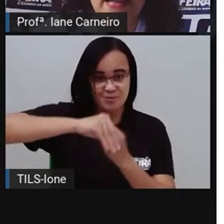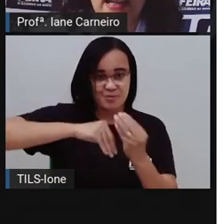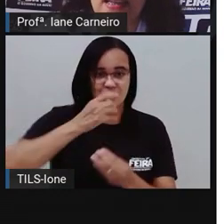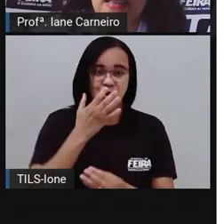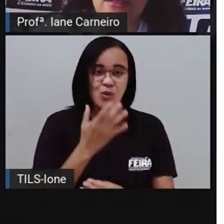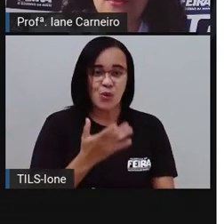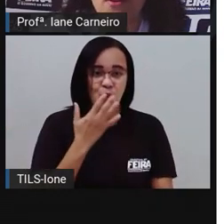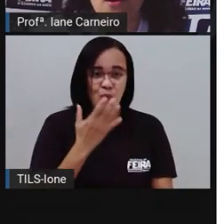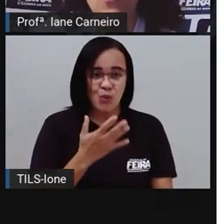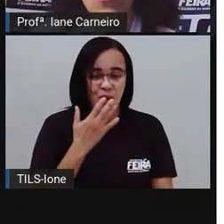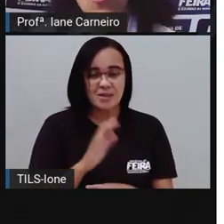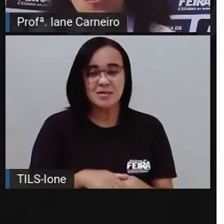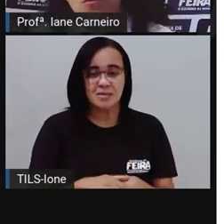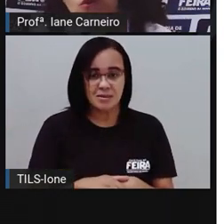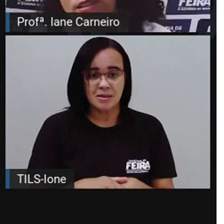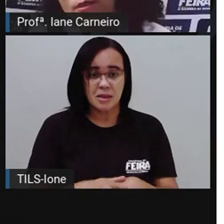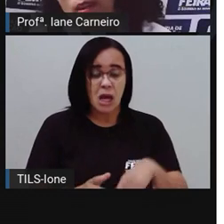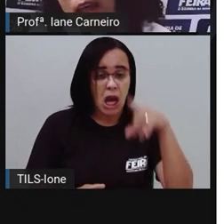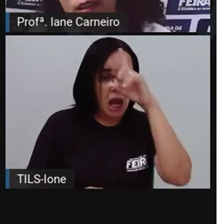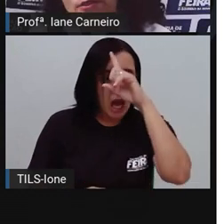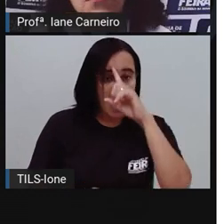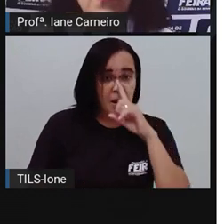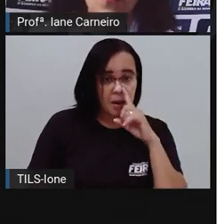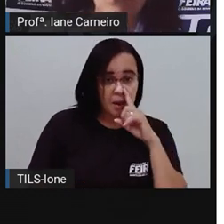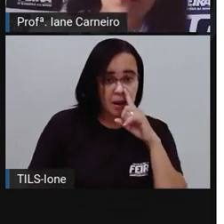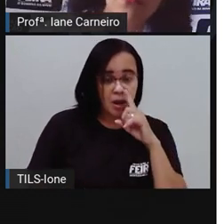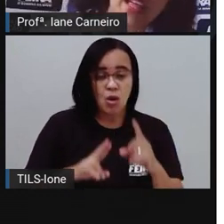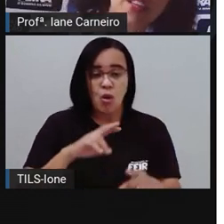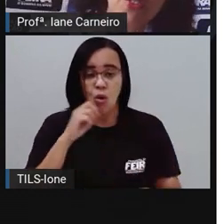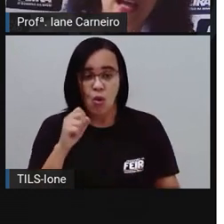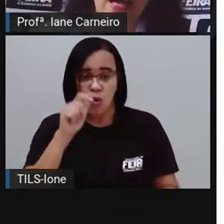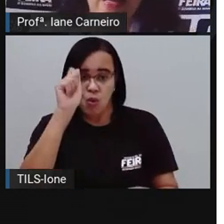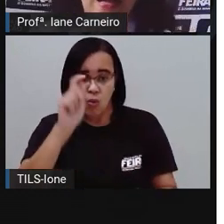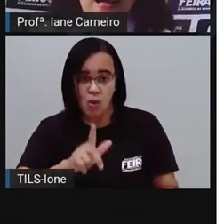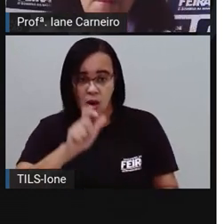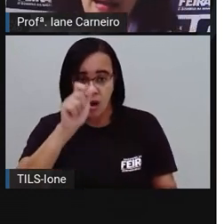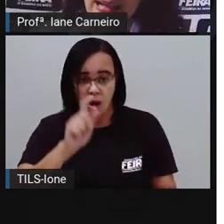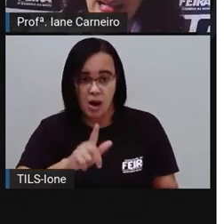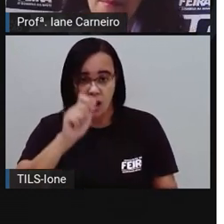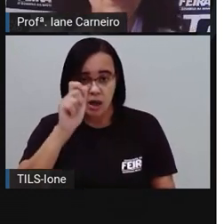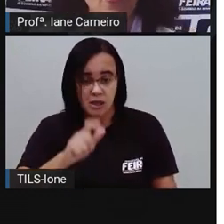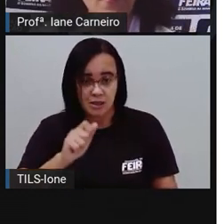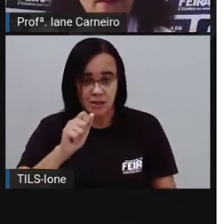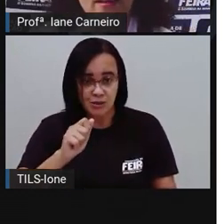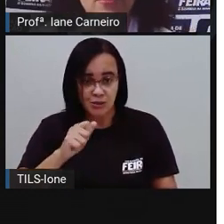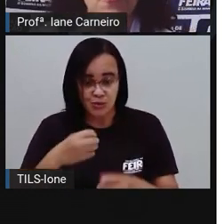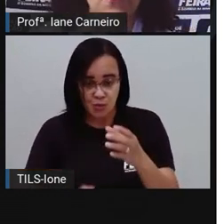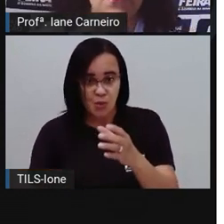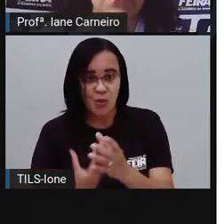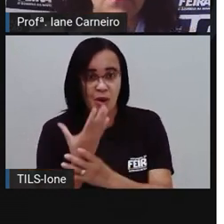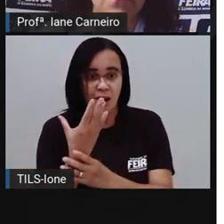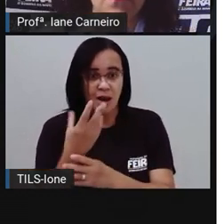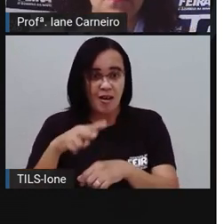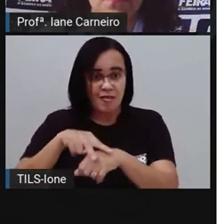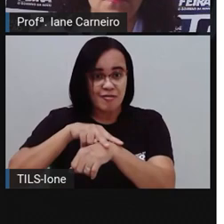Amarelando ou o azulado, o verde acaba formado.